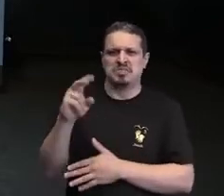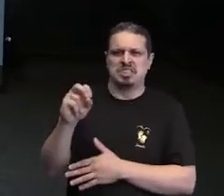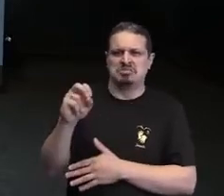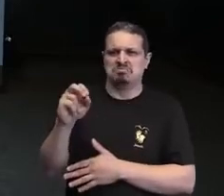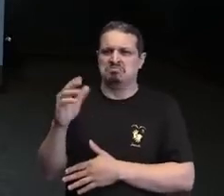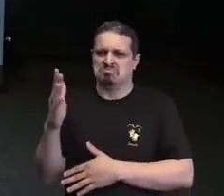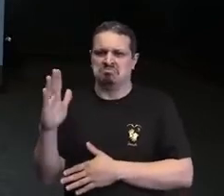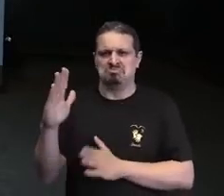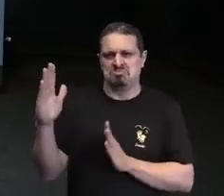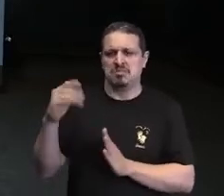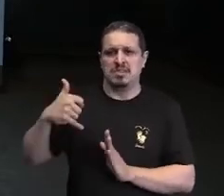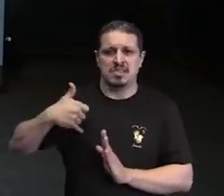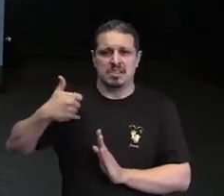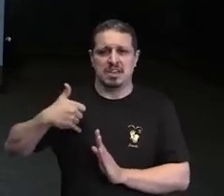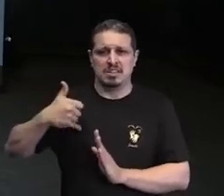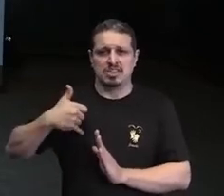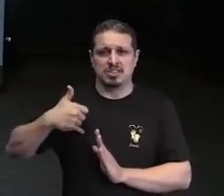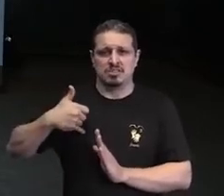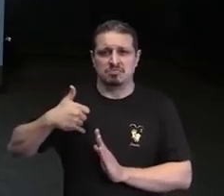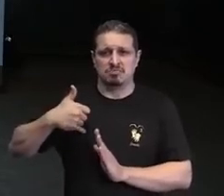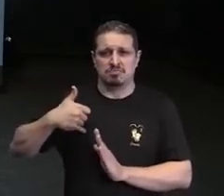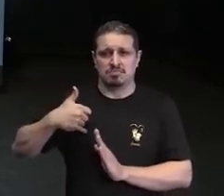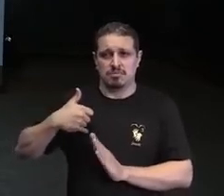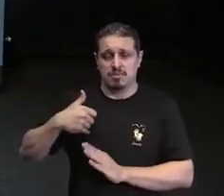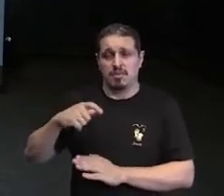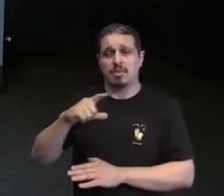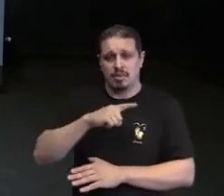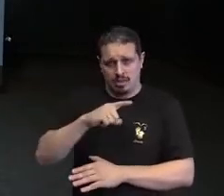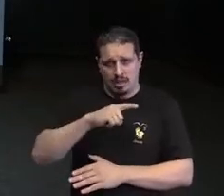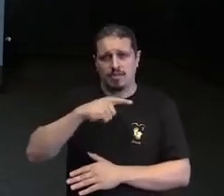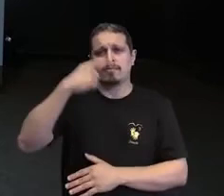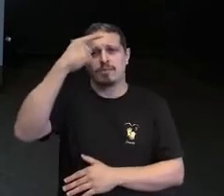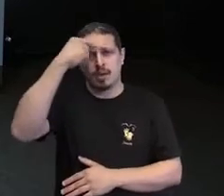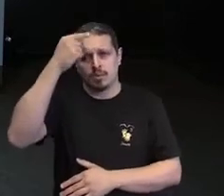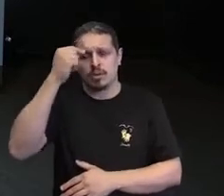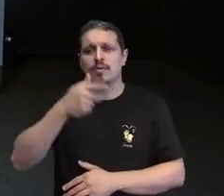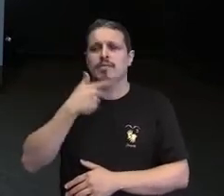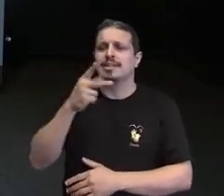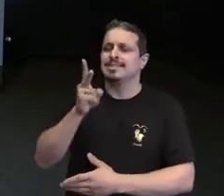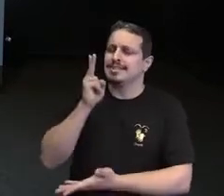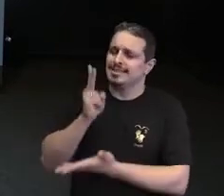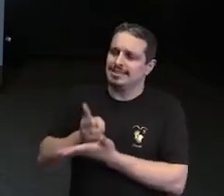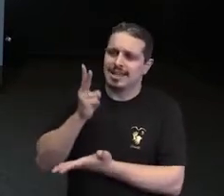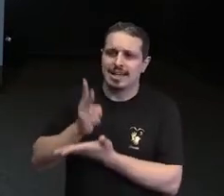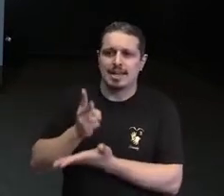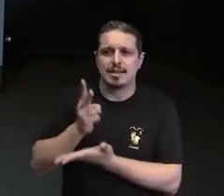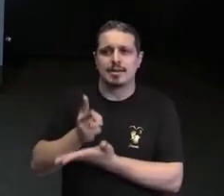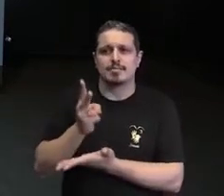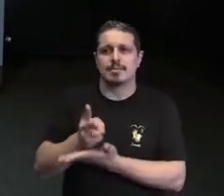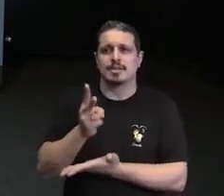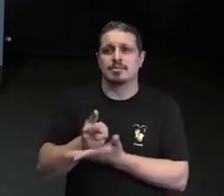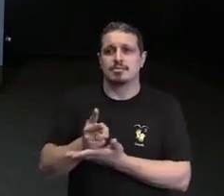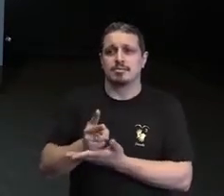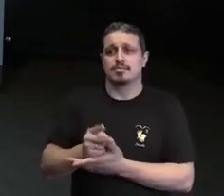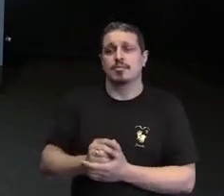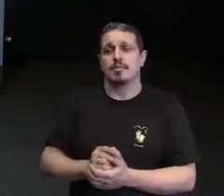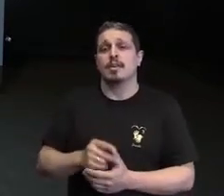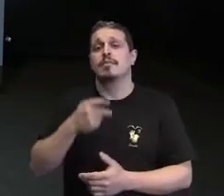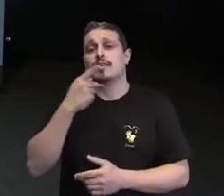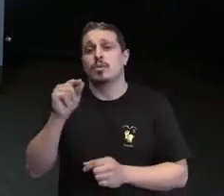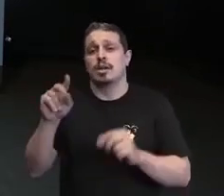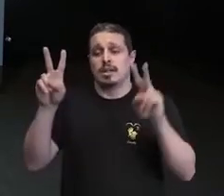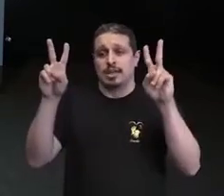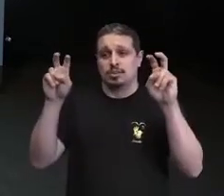E nós colocamos na faculdade desse indivíduo, nessa formação superior, toda a responsabilidade de